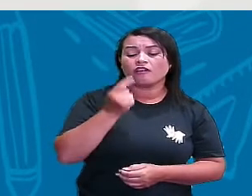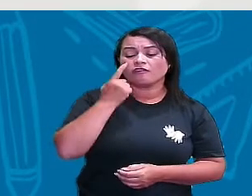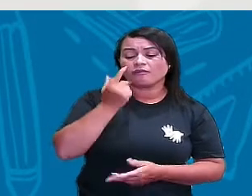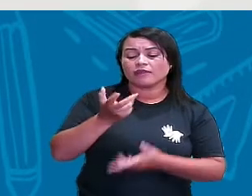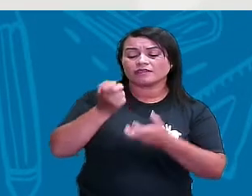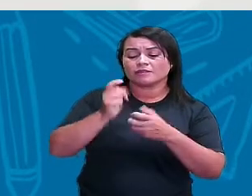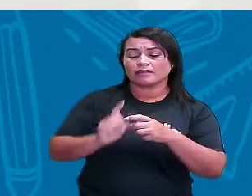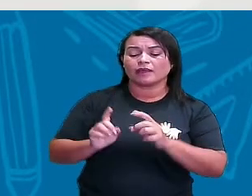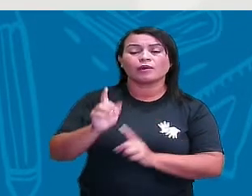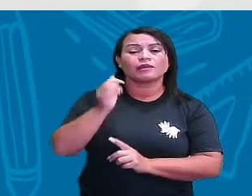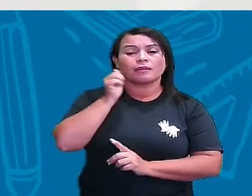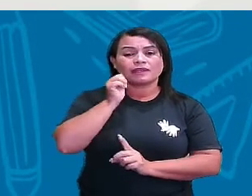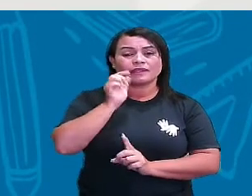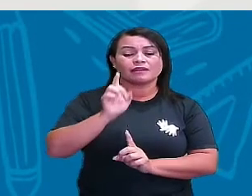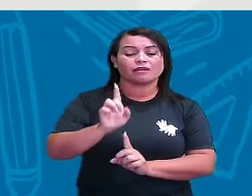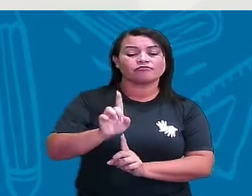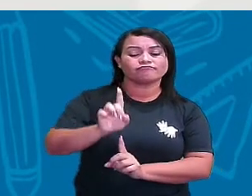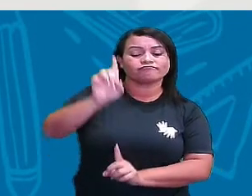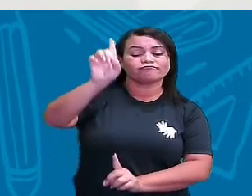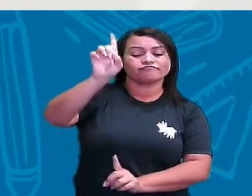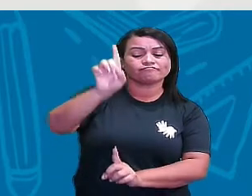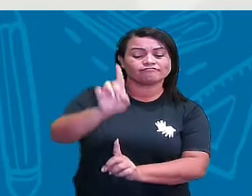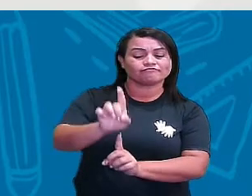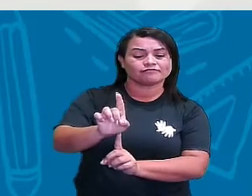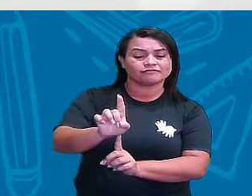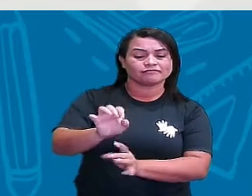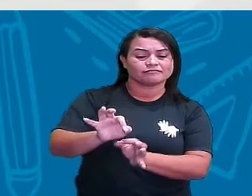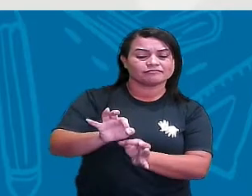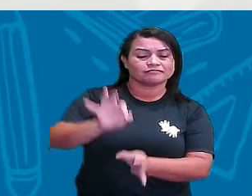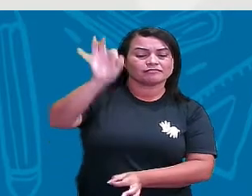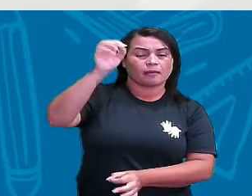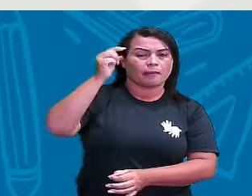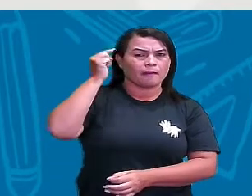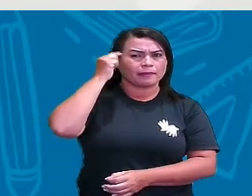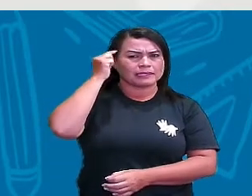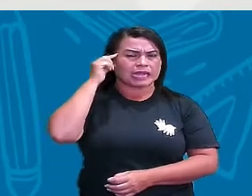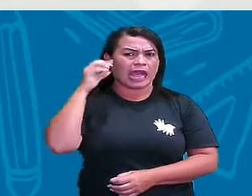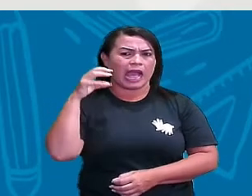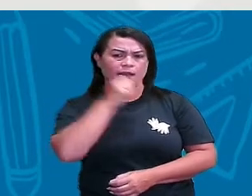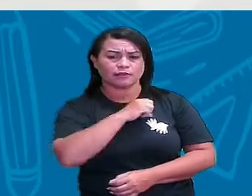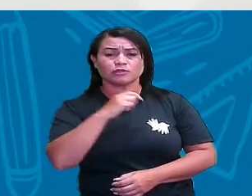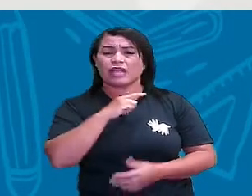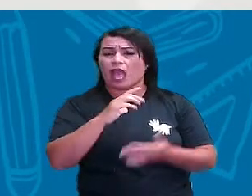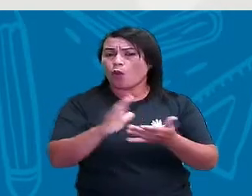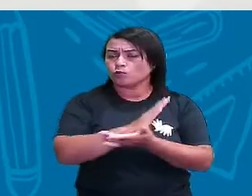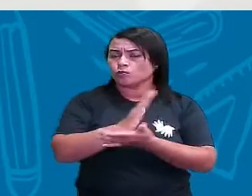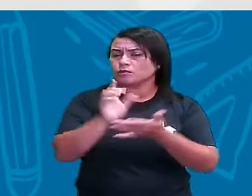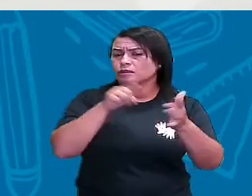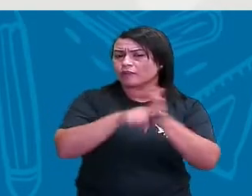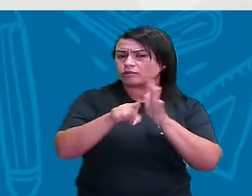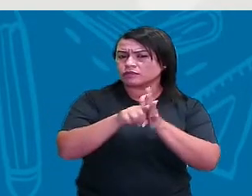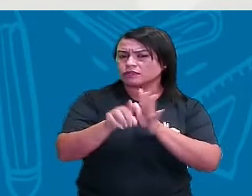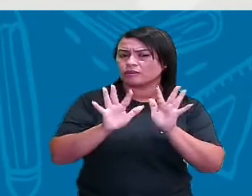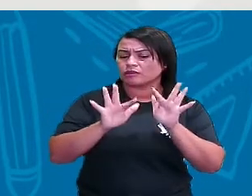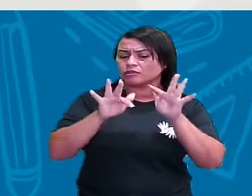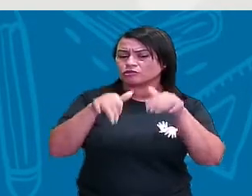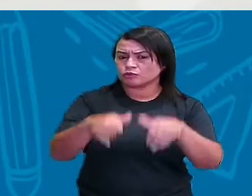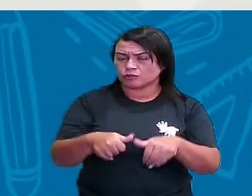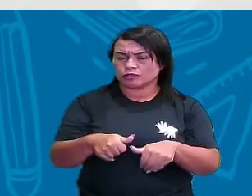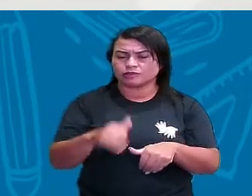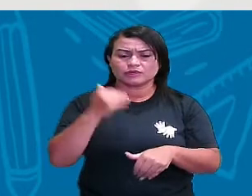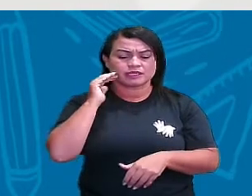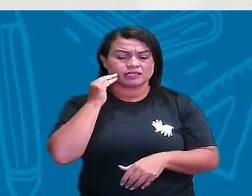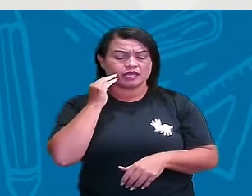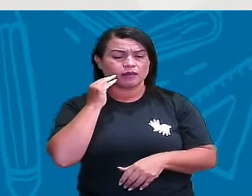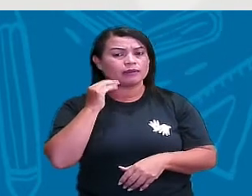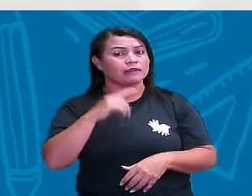certo? Agora, pensa rapidinho comigo, eu tenho algumas perguntinhas só para a gente fechar esse assunto